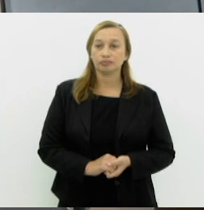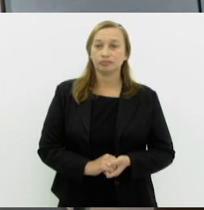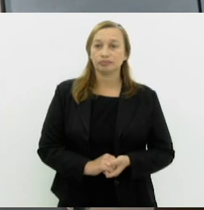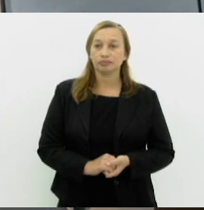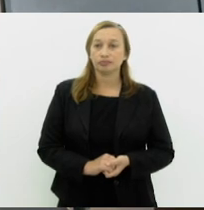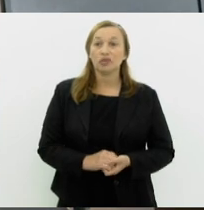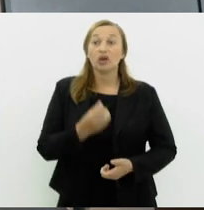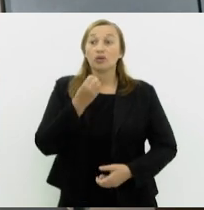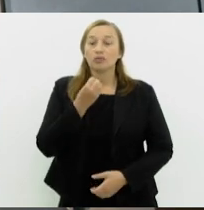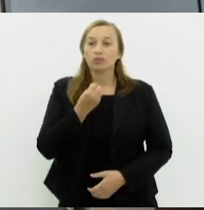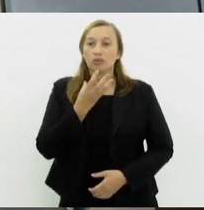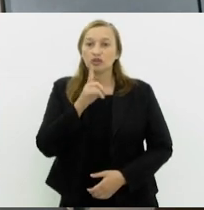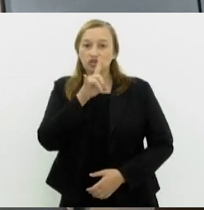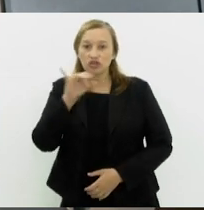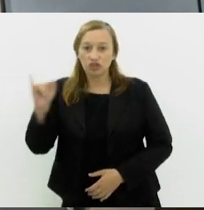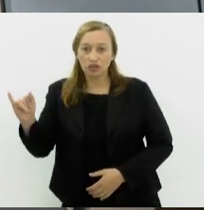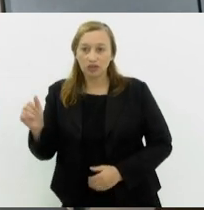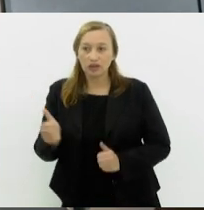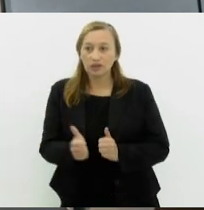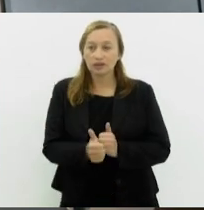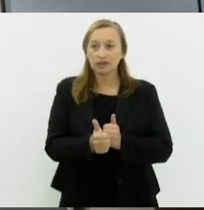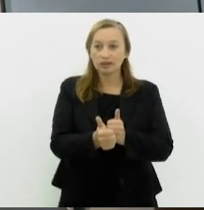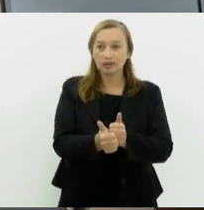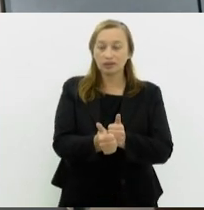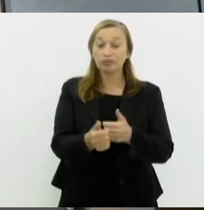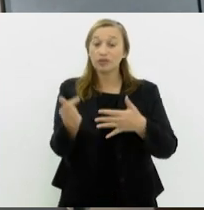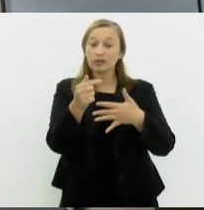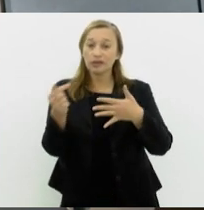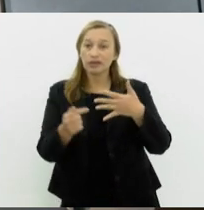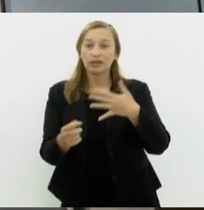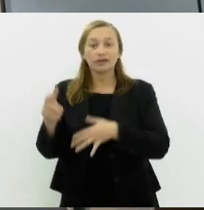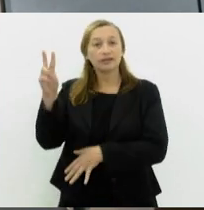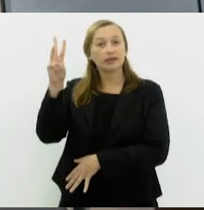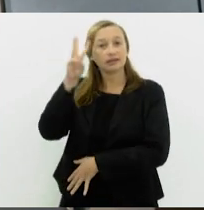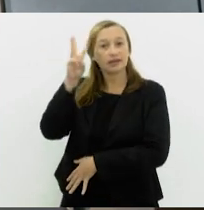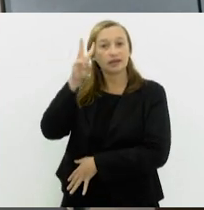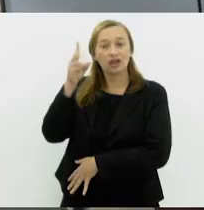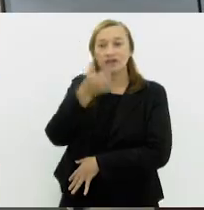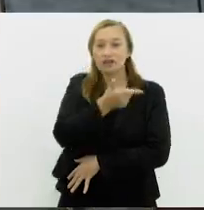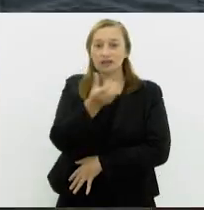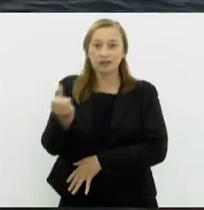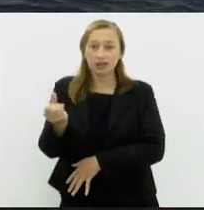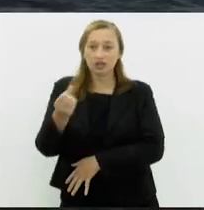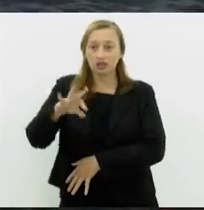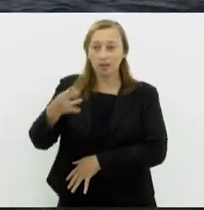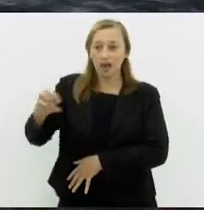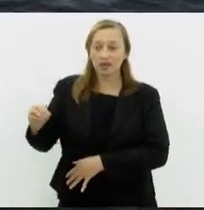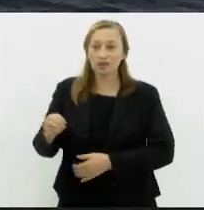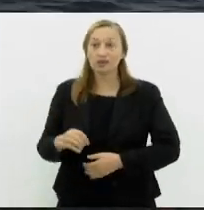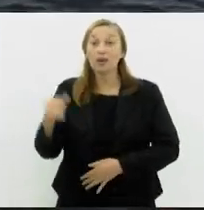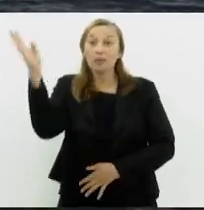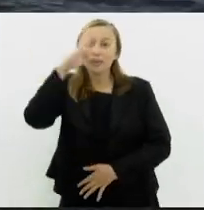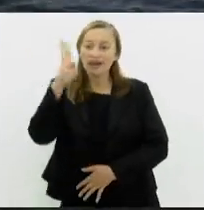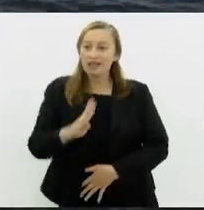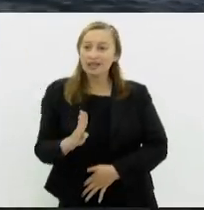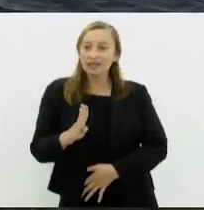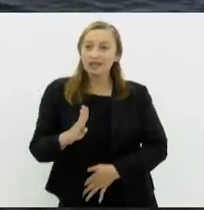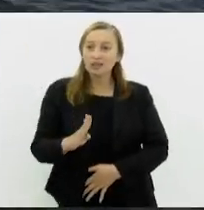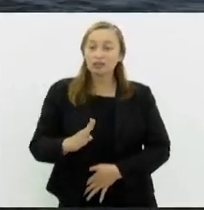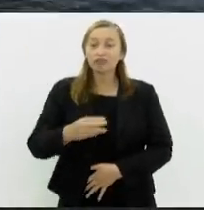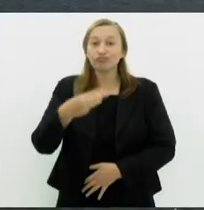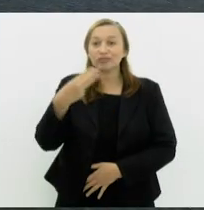O Bom Dia Alerj traz os seguintes destaques nesta terça-feira, 26 de março. Brasil lança terceiro